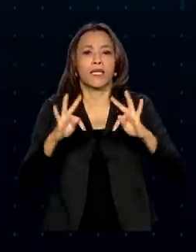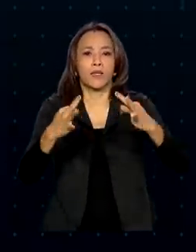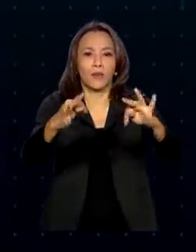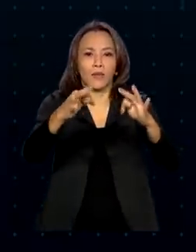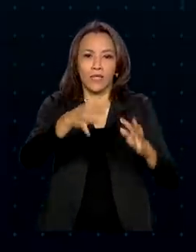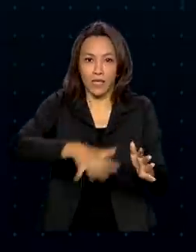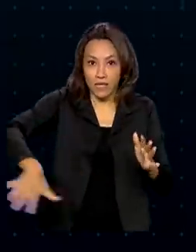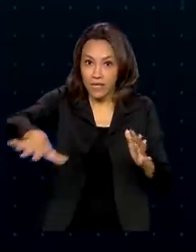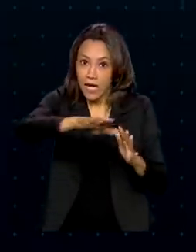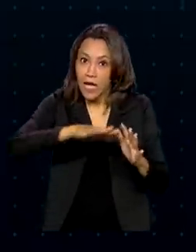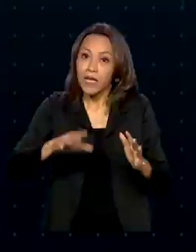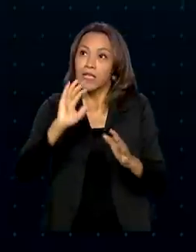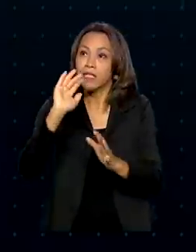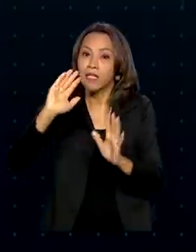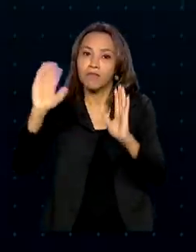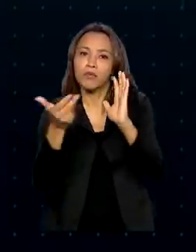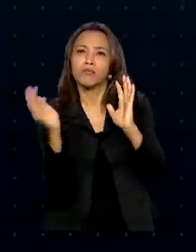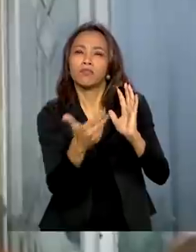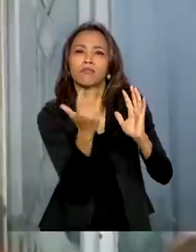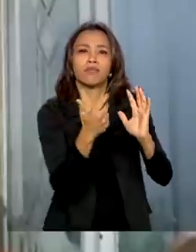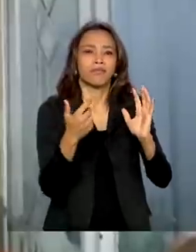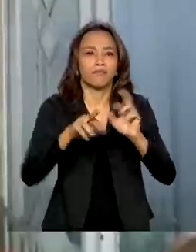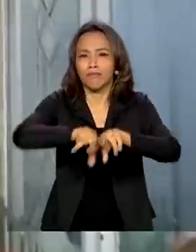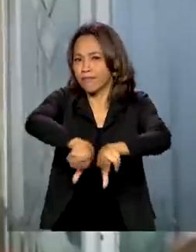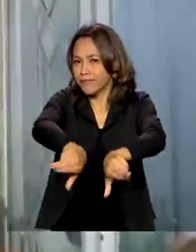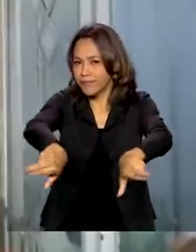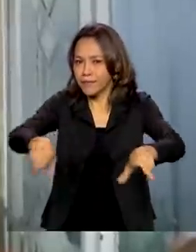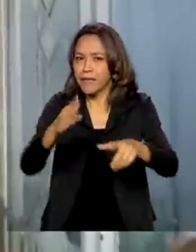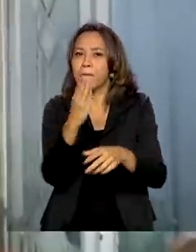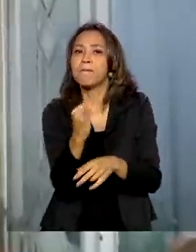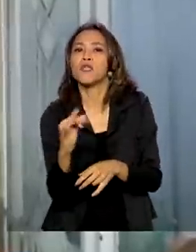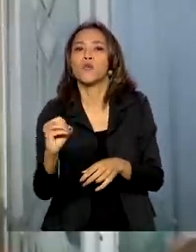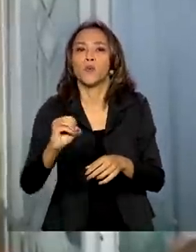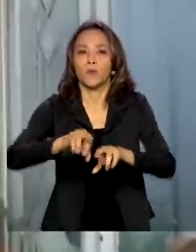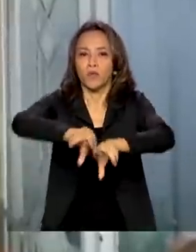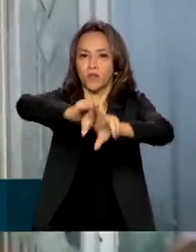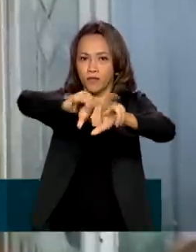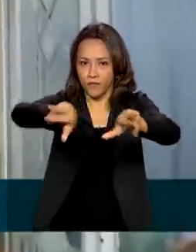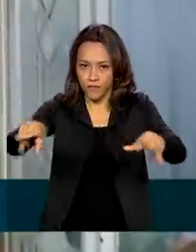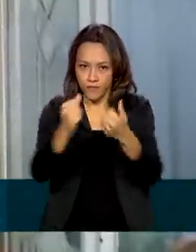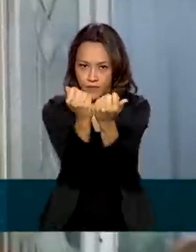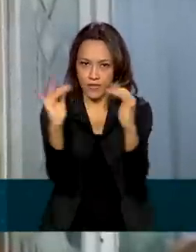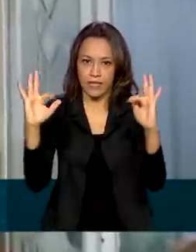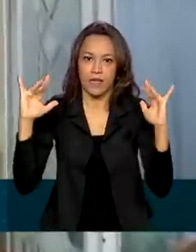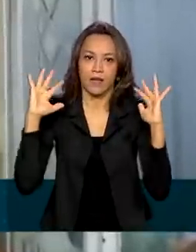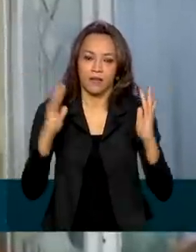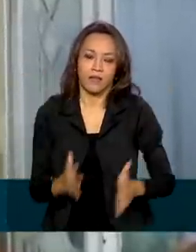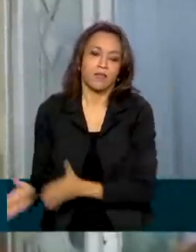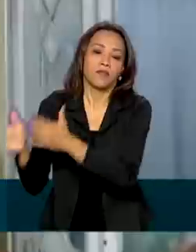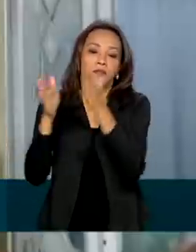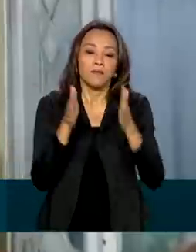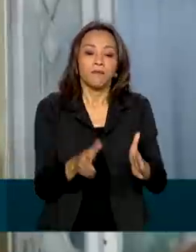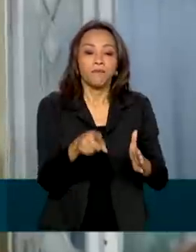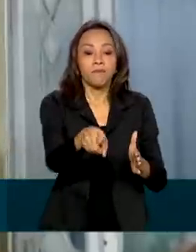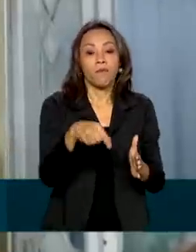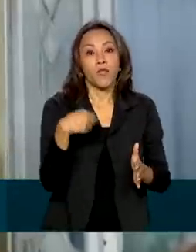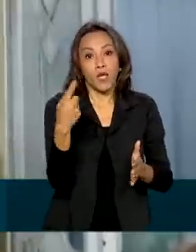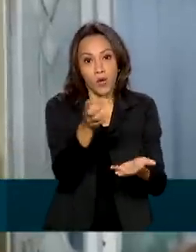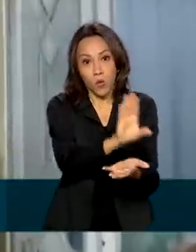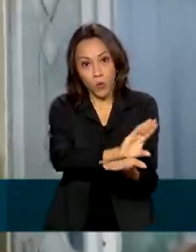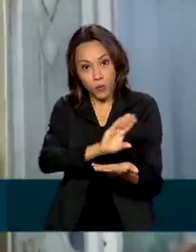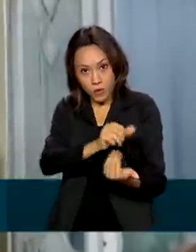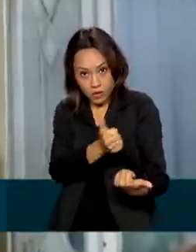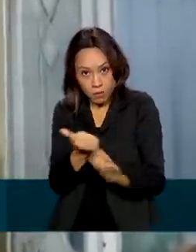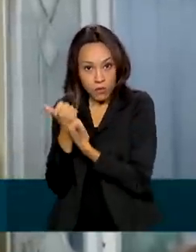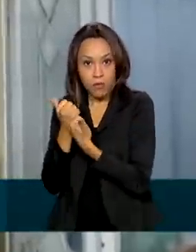extrativismo e da sociobiodiversidade. Agora, através desses dois milhões que nós estamos repassando para Embrapa, vão poder